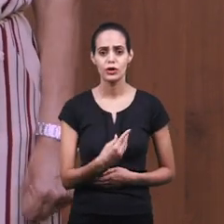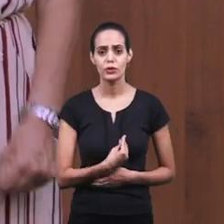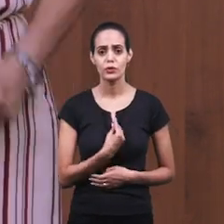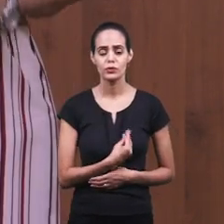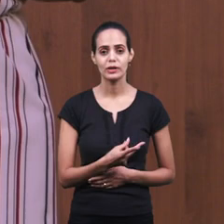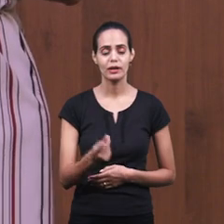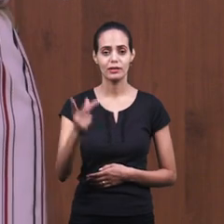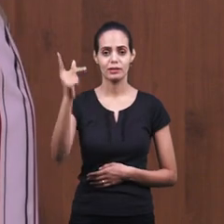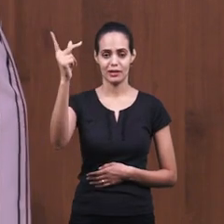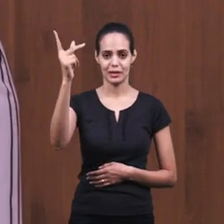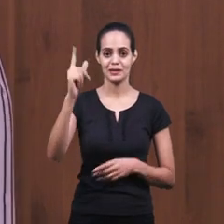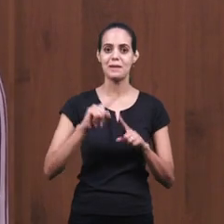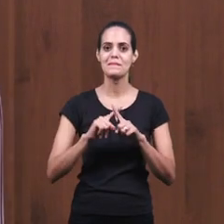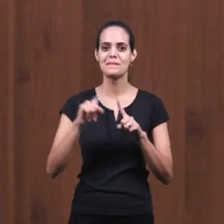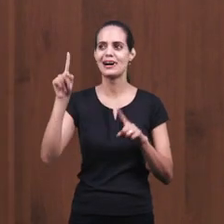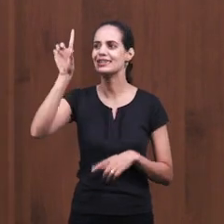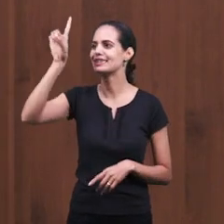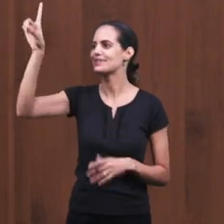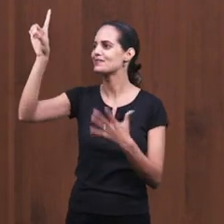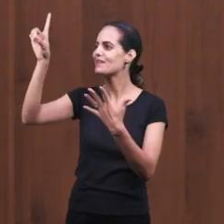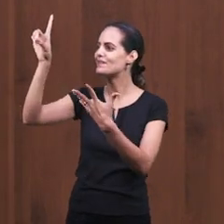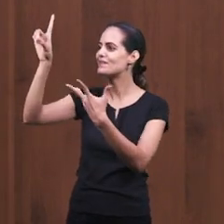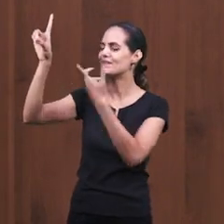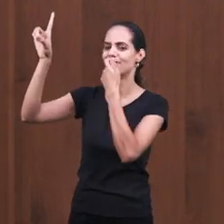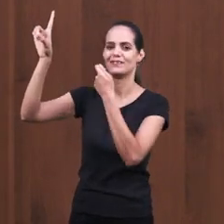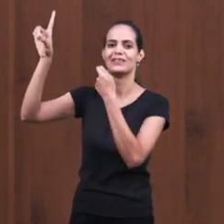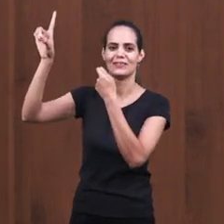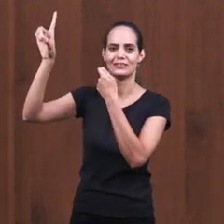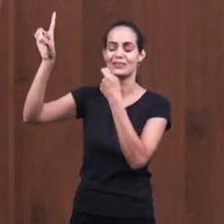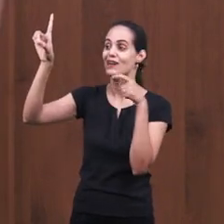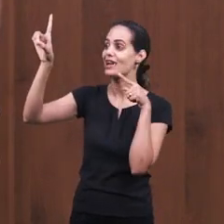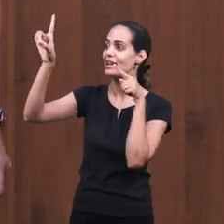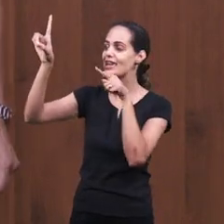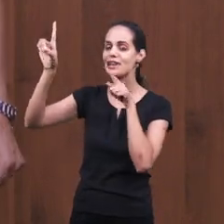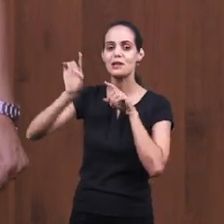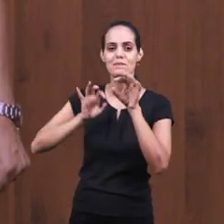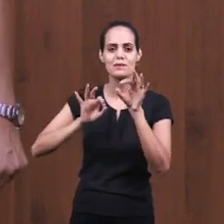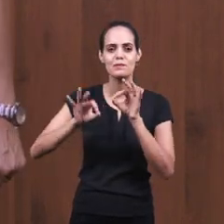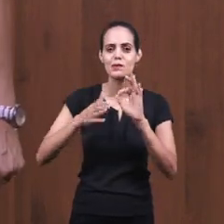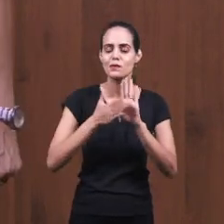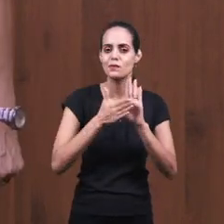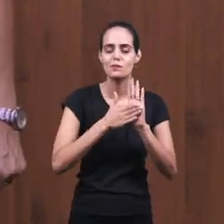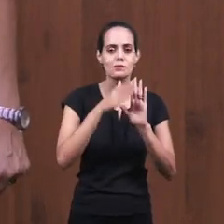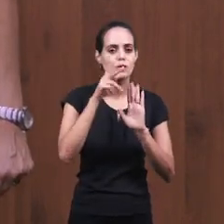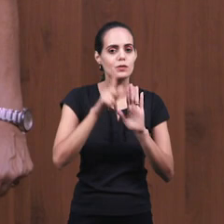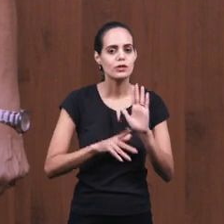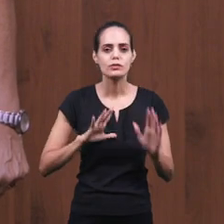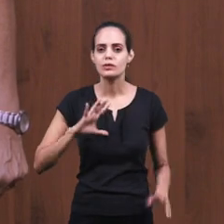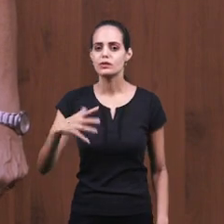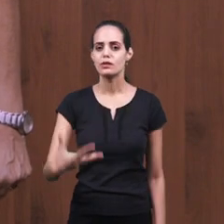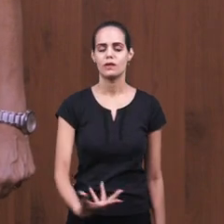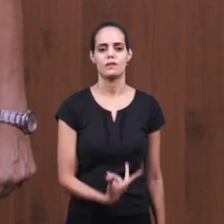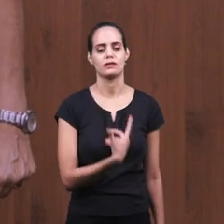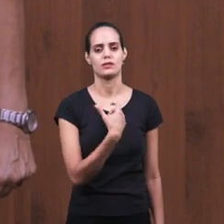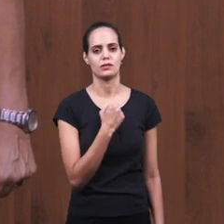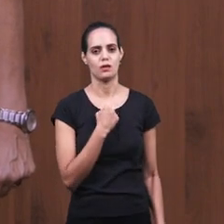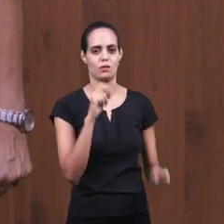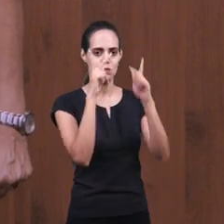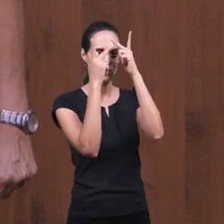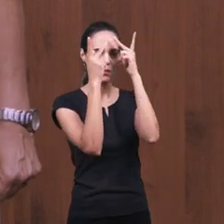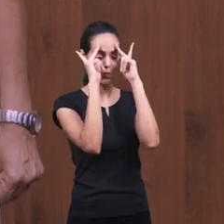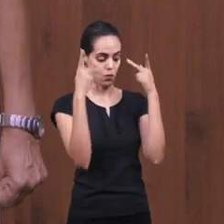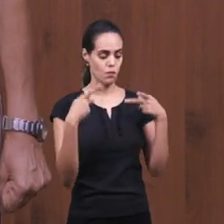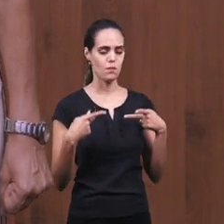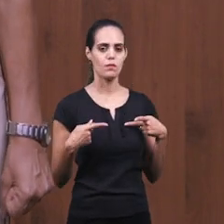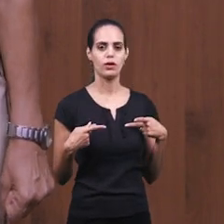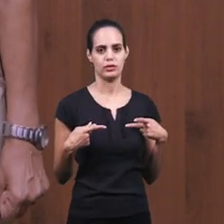eterna Mas Deus é maravilhoso E preparou um projeto de salvação para